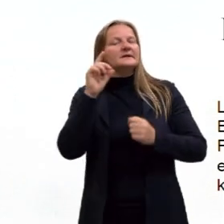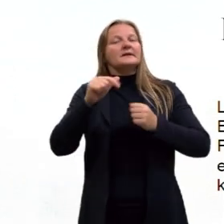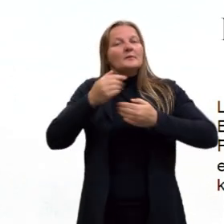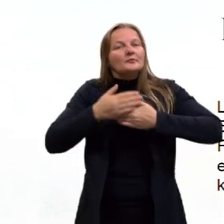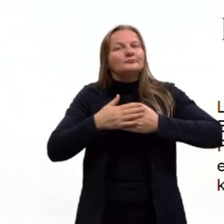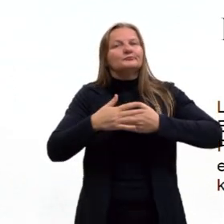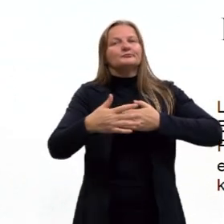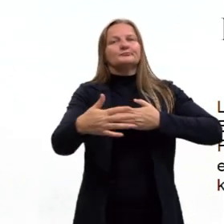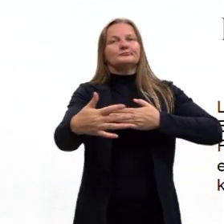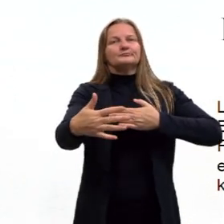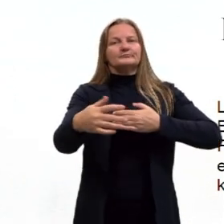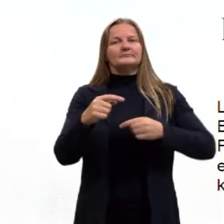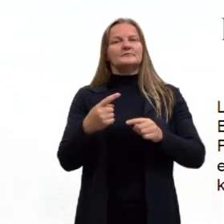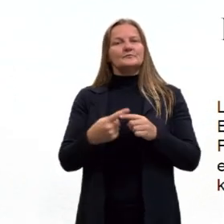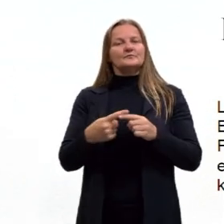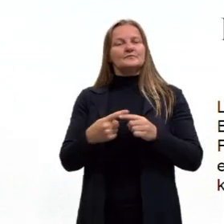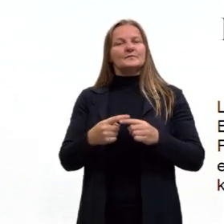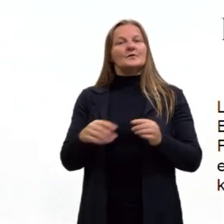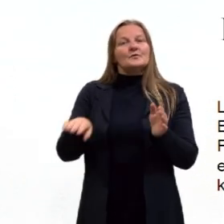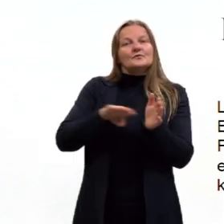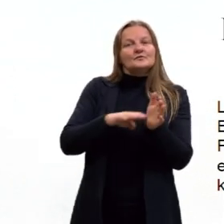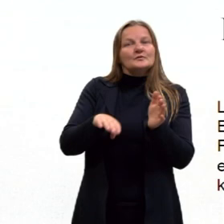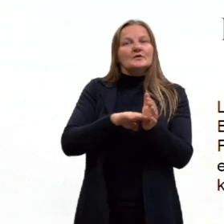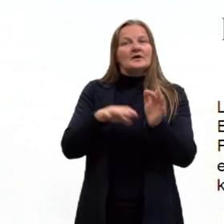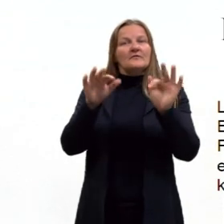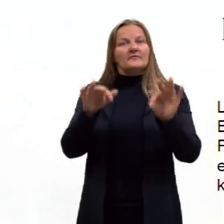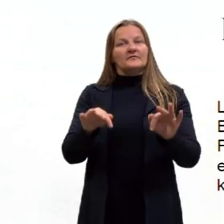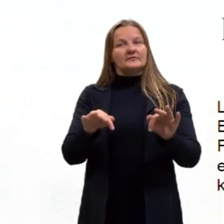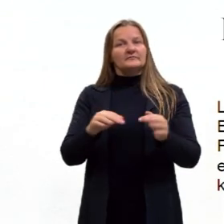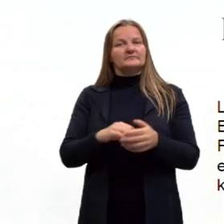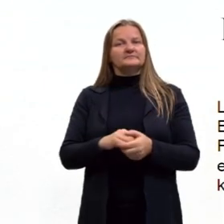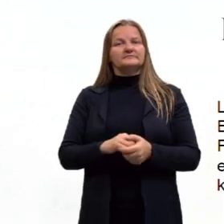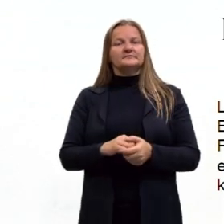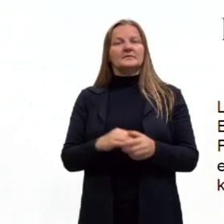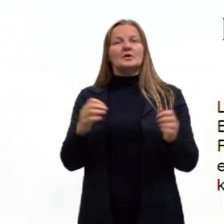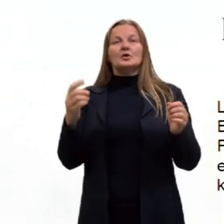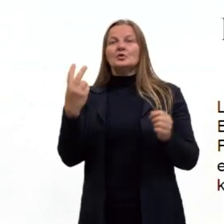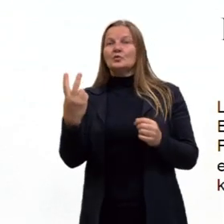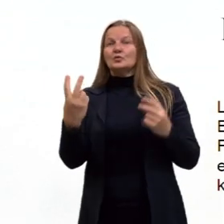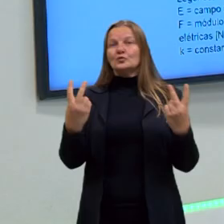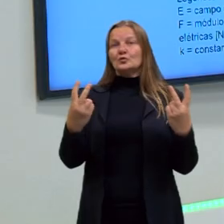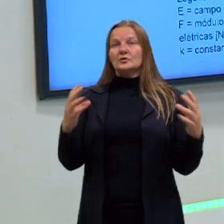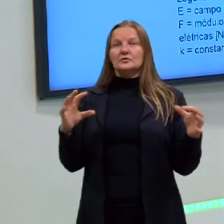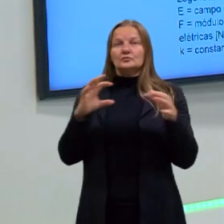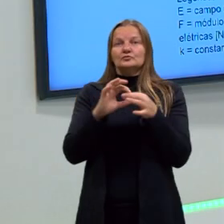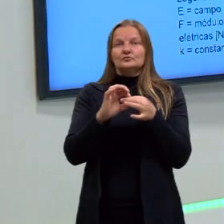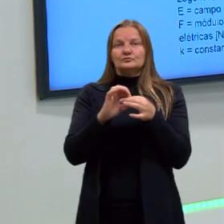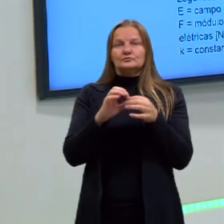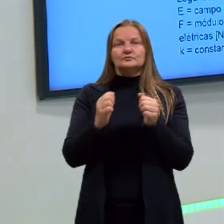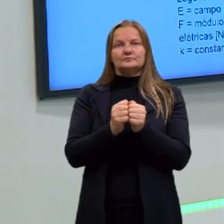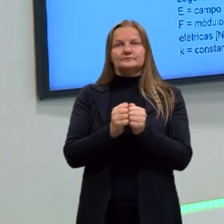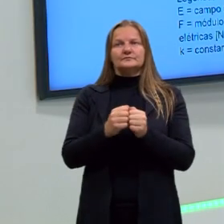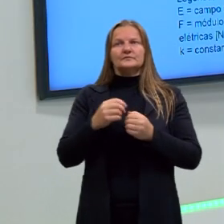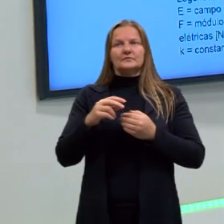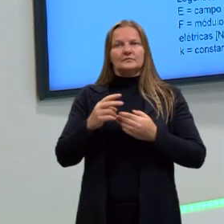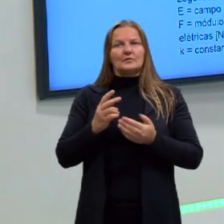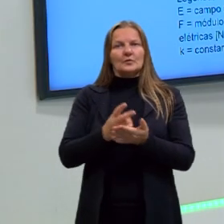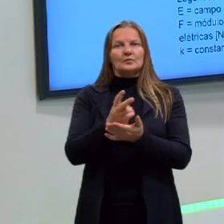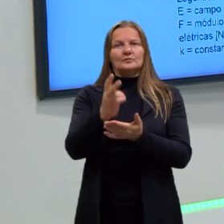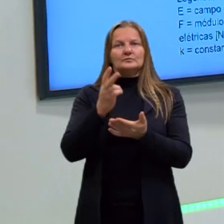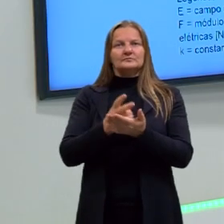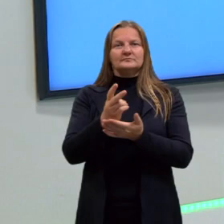delas, a gente consegue chegar em outras. Juntando duas, gente chega em outras. E, assim, a gente vai indo.